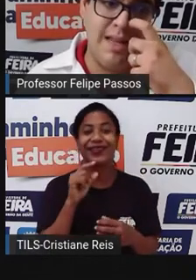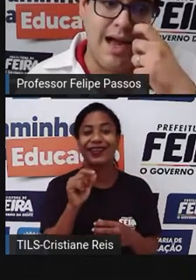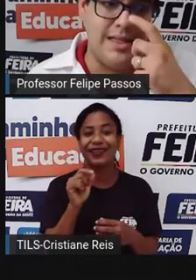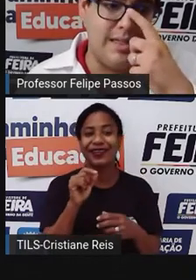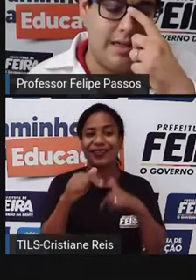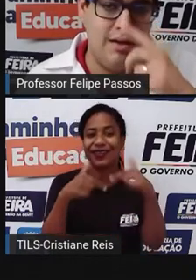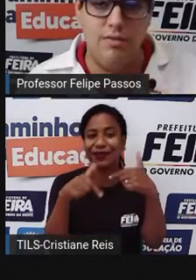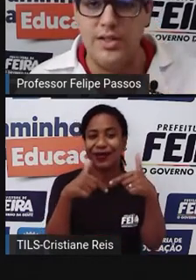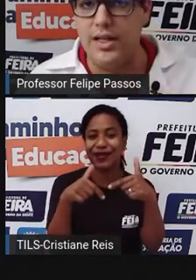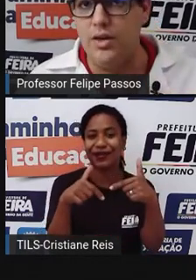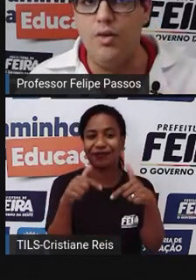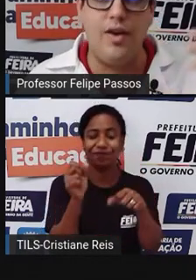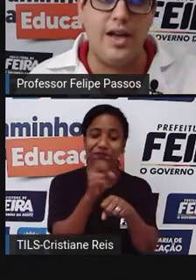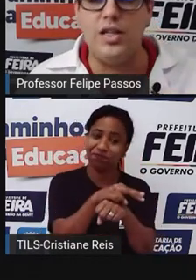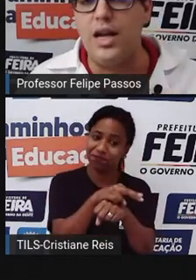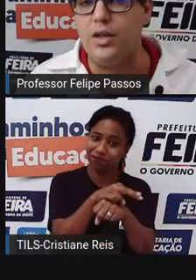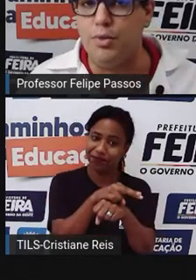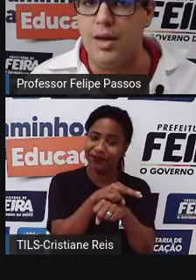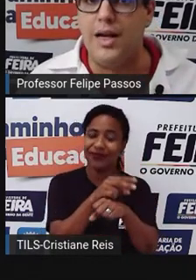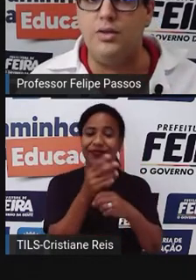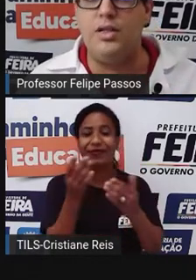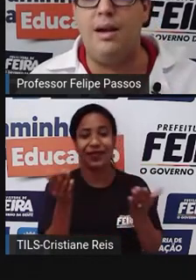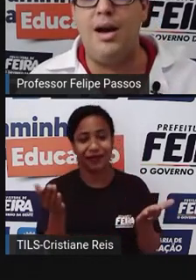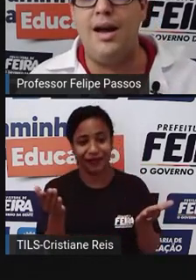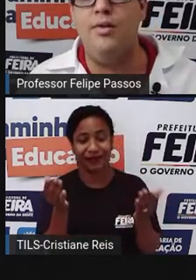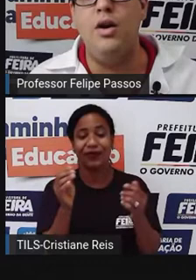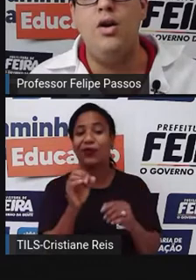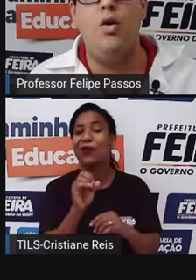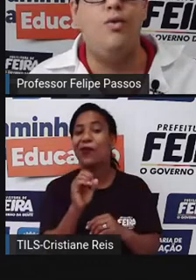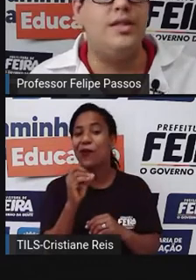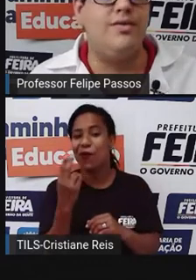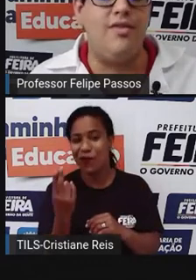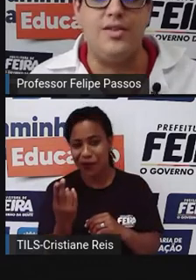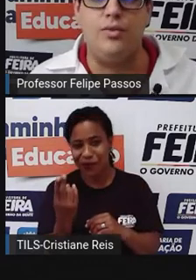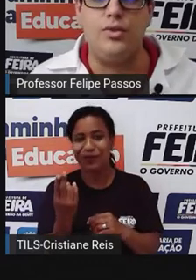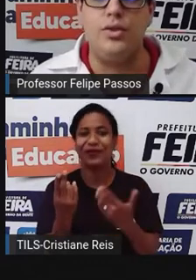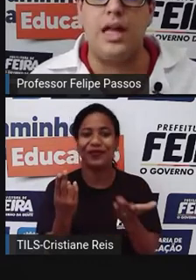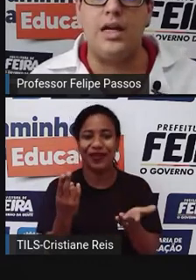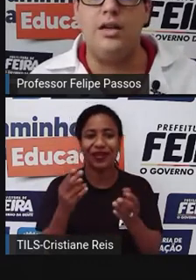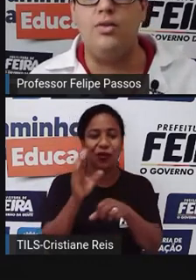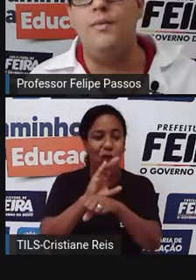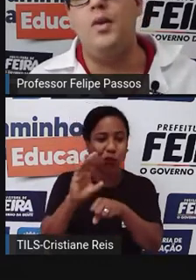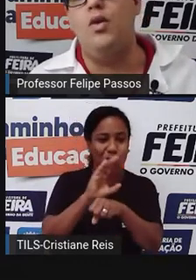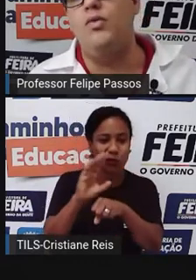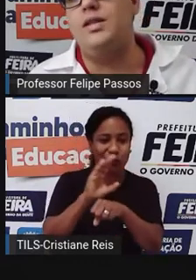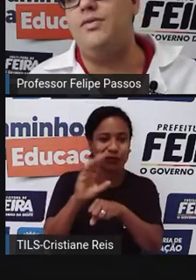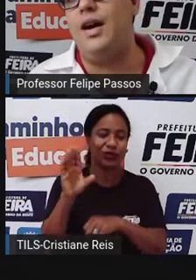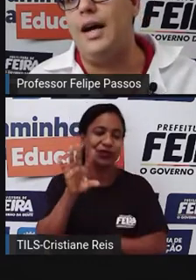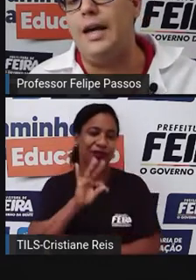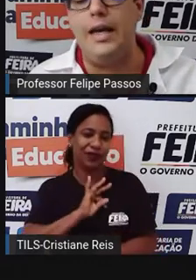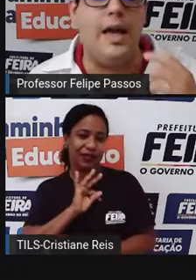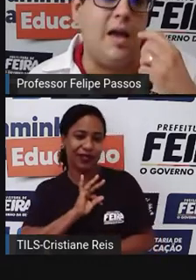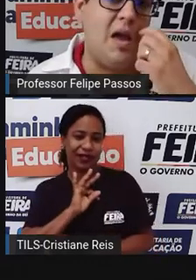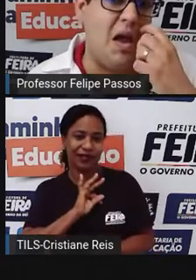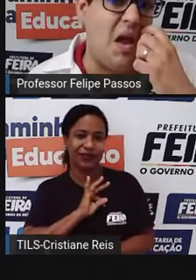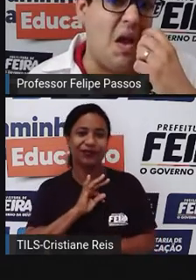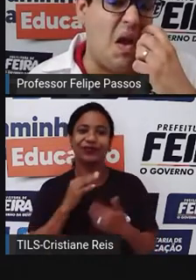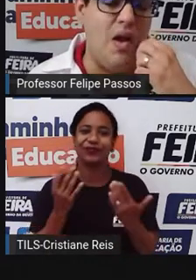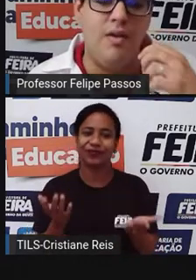possibilidades. Você ou vai direto para o mercado de trabalho, ou você vai fazer um curso técnico, ou você vai